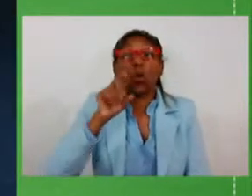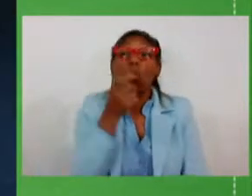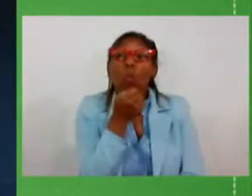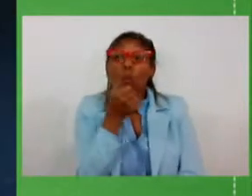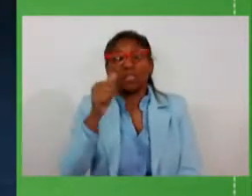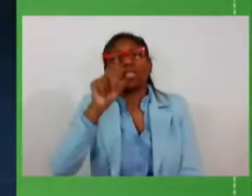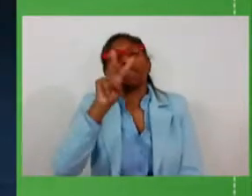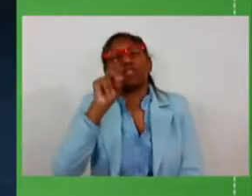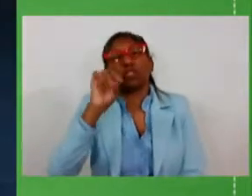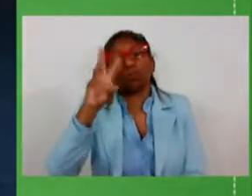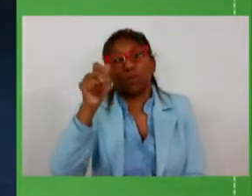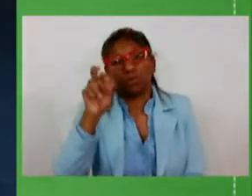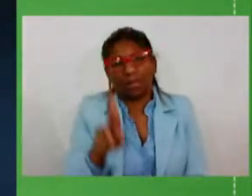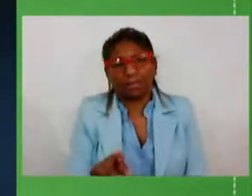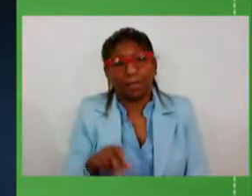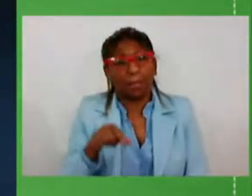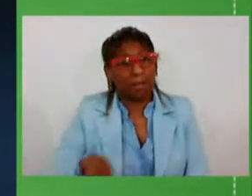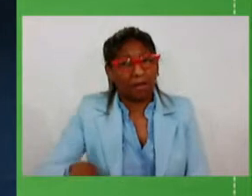também